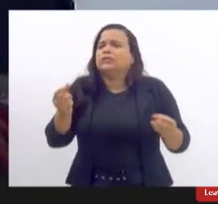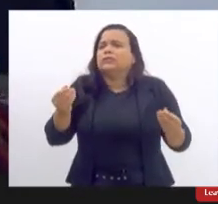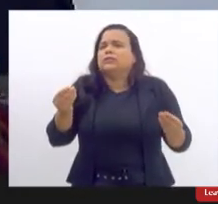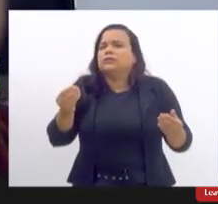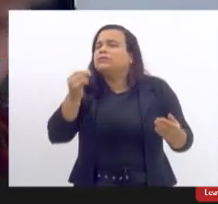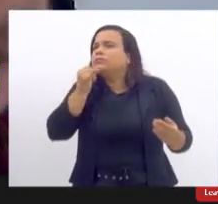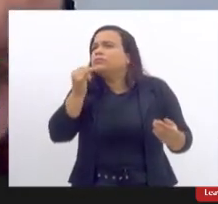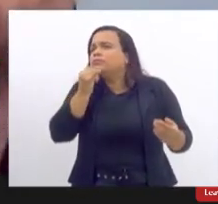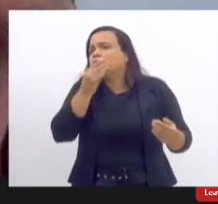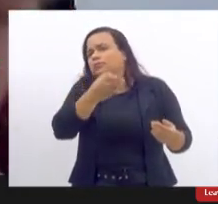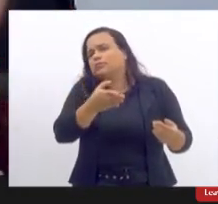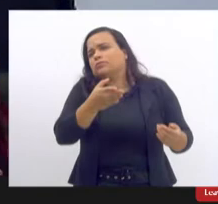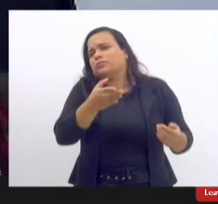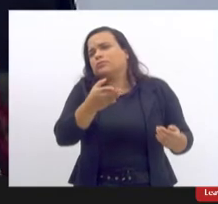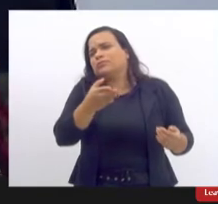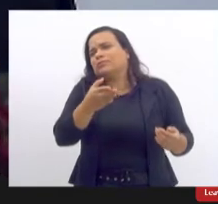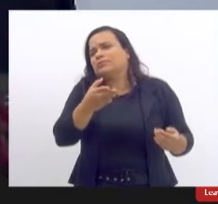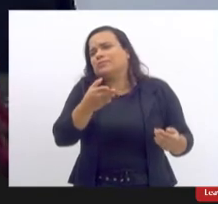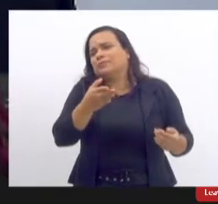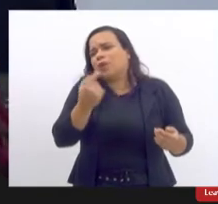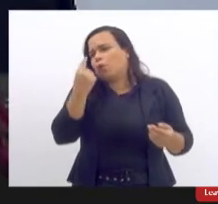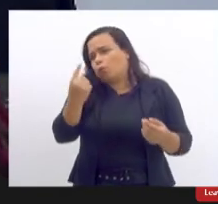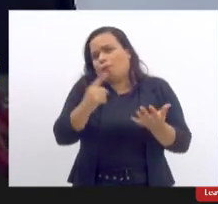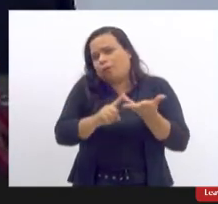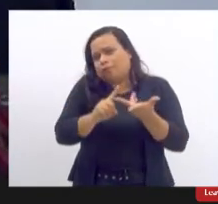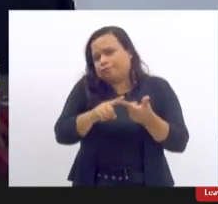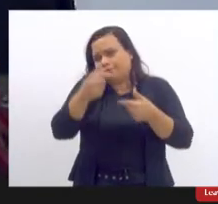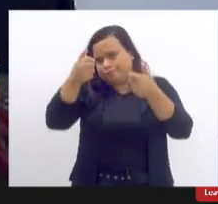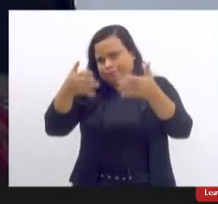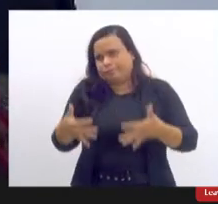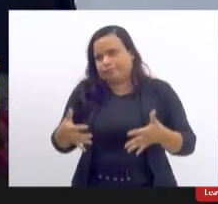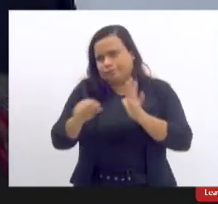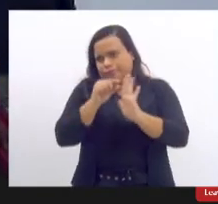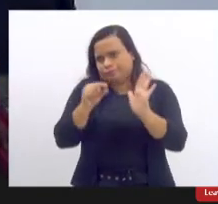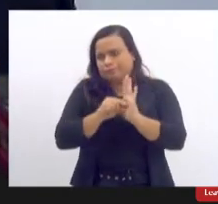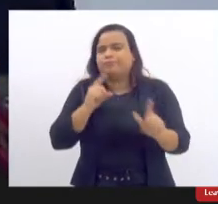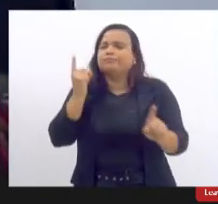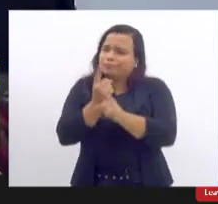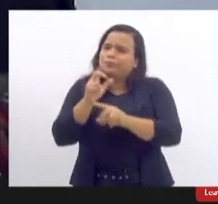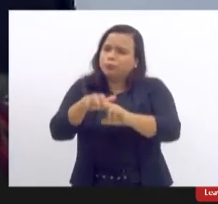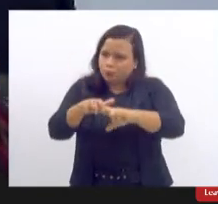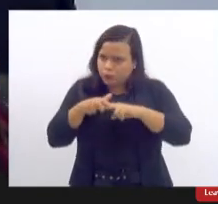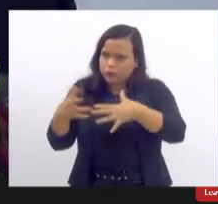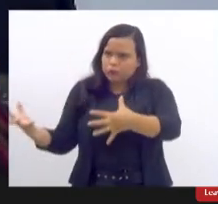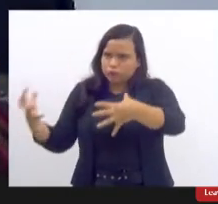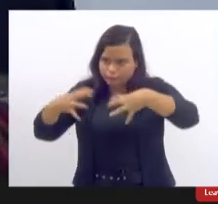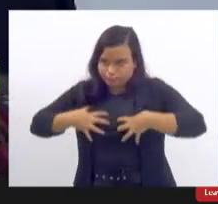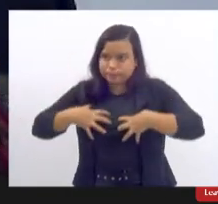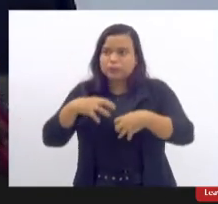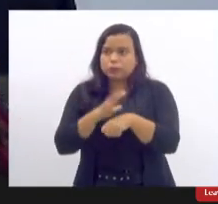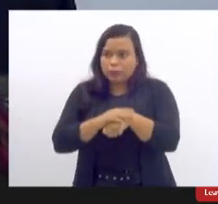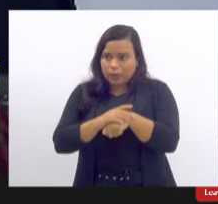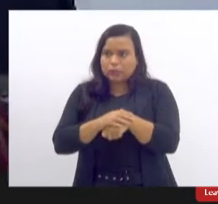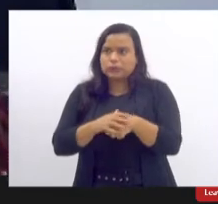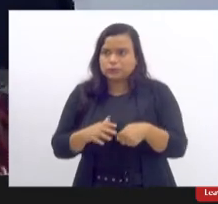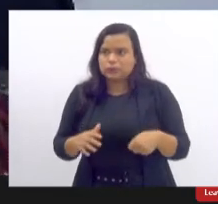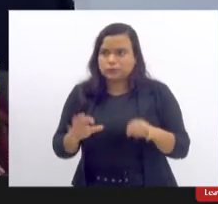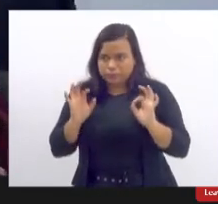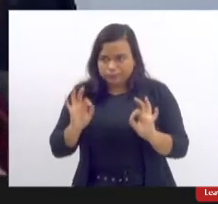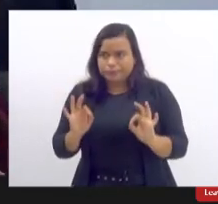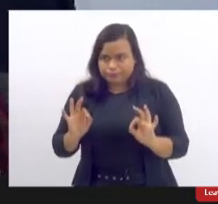caso um desses pontos que eu mencionei ou outros como doença inflamação